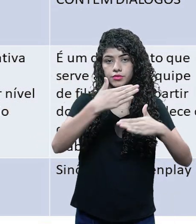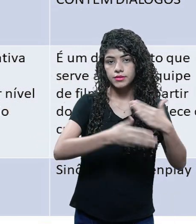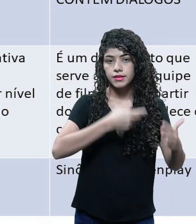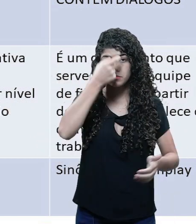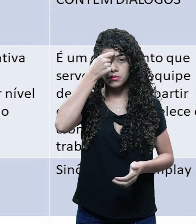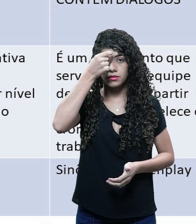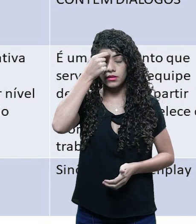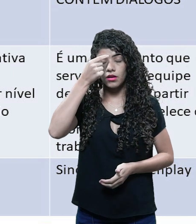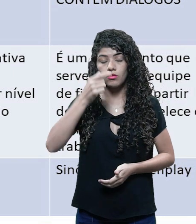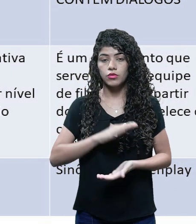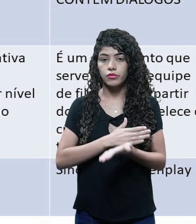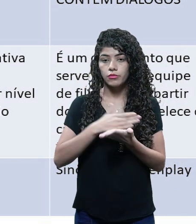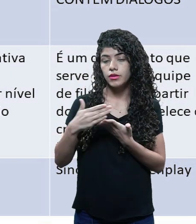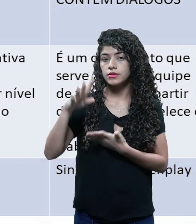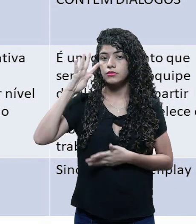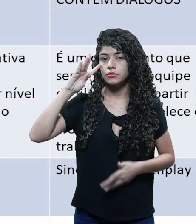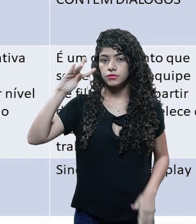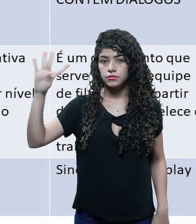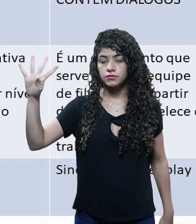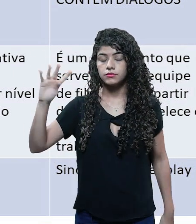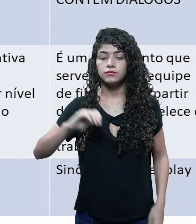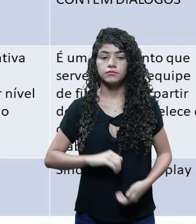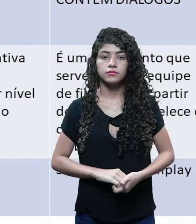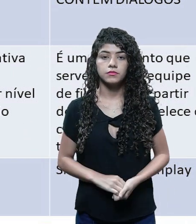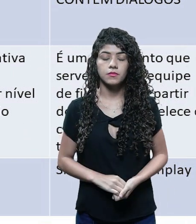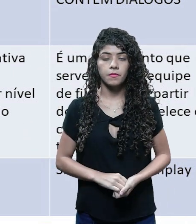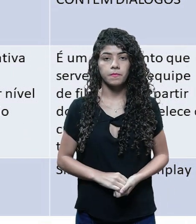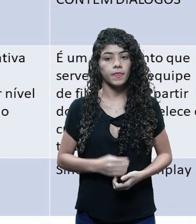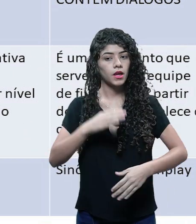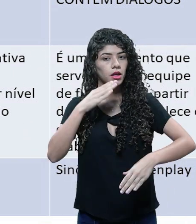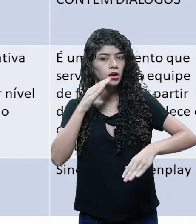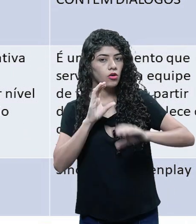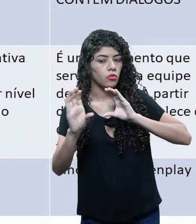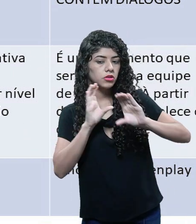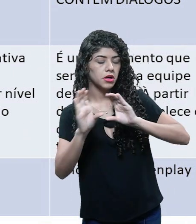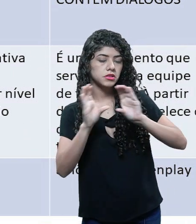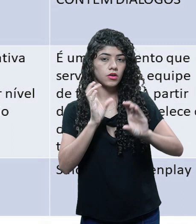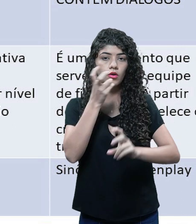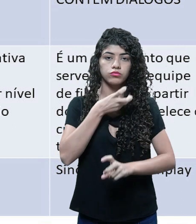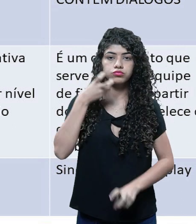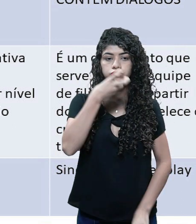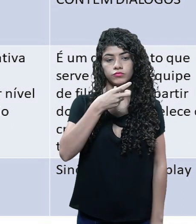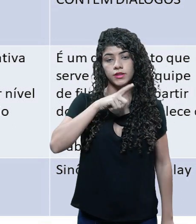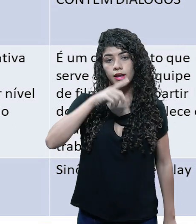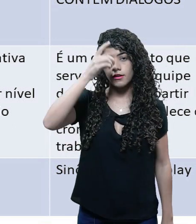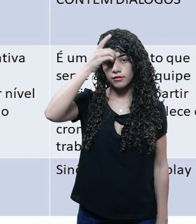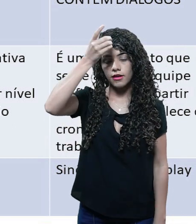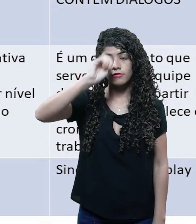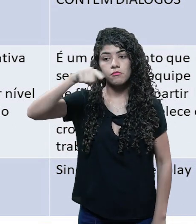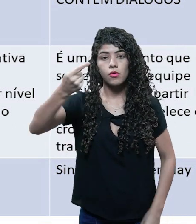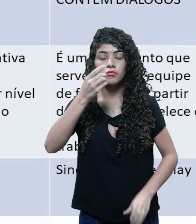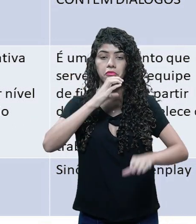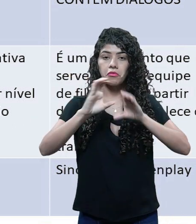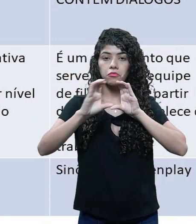oriundo da imaginação. Ela é comunicada verbalmente. Então, primeiro você tem a ideia e você